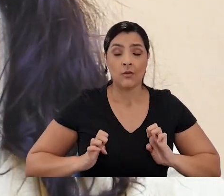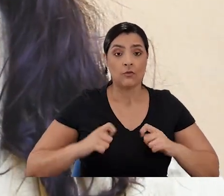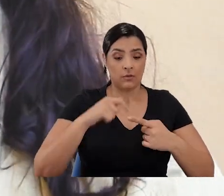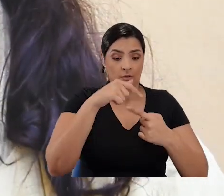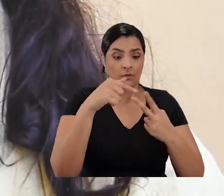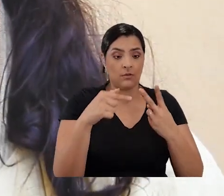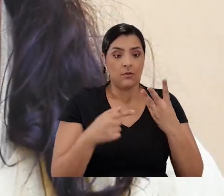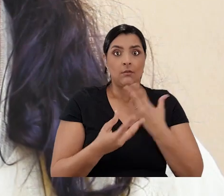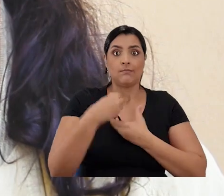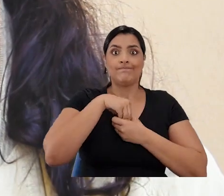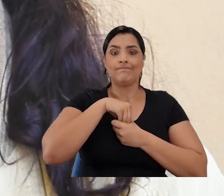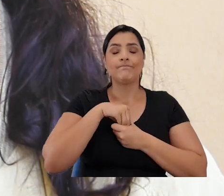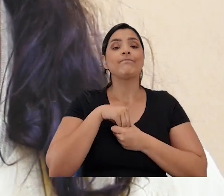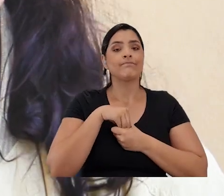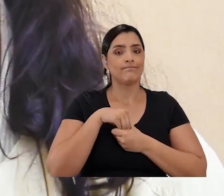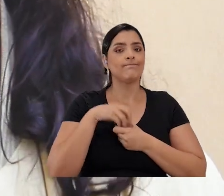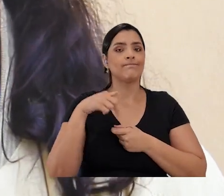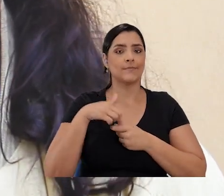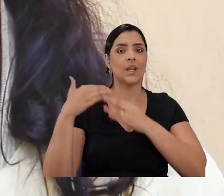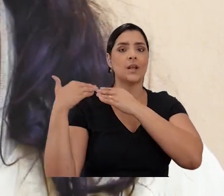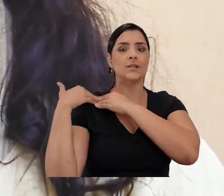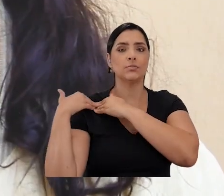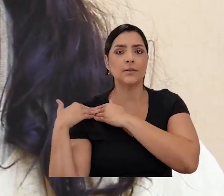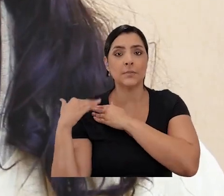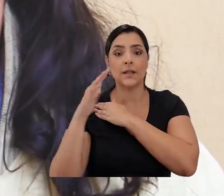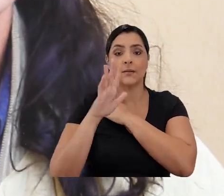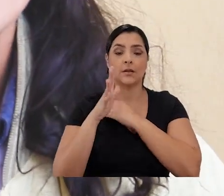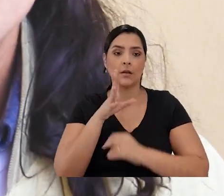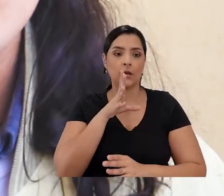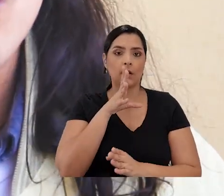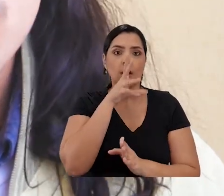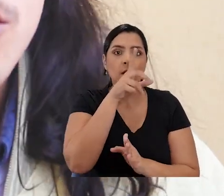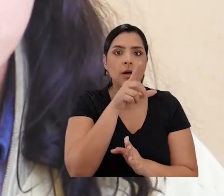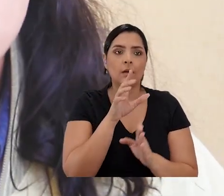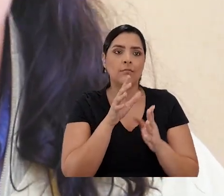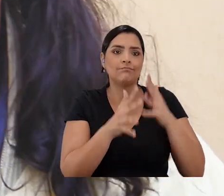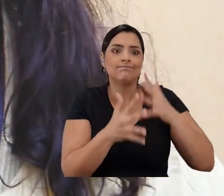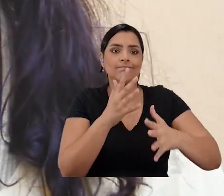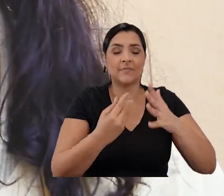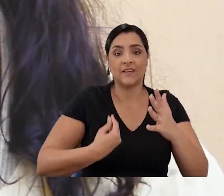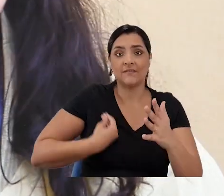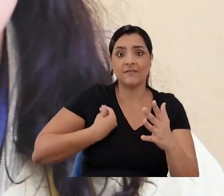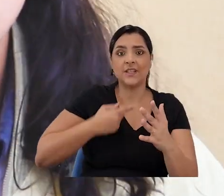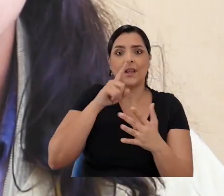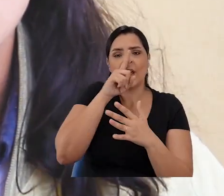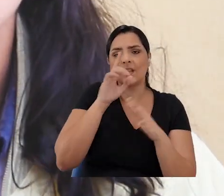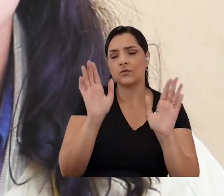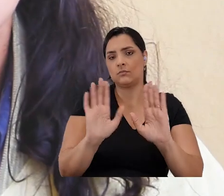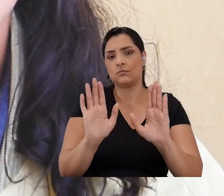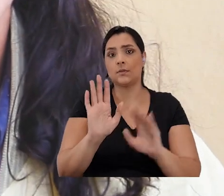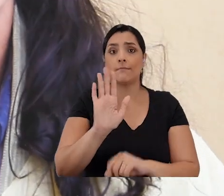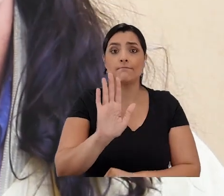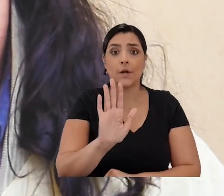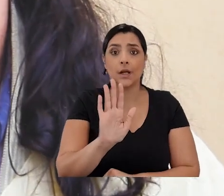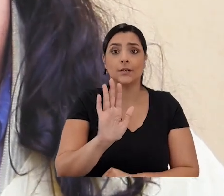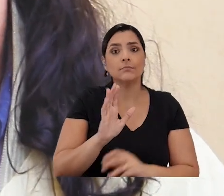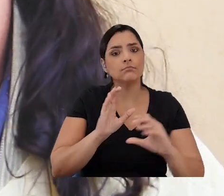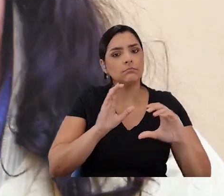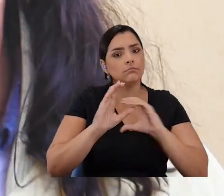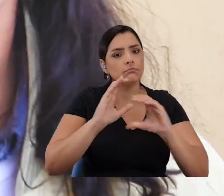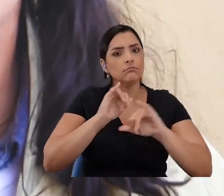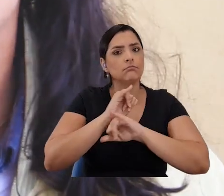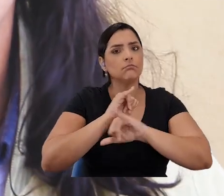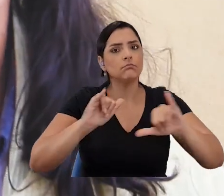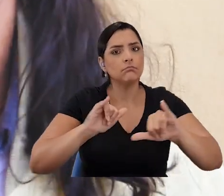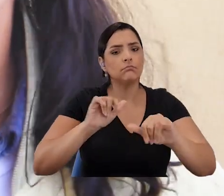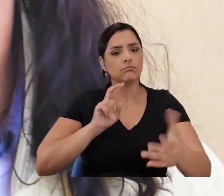ética, ele tem um papel, não digo de intervir em situações, por exemplo, onde a sua vida pode estar em risco, mas no sentido